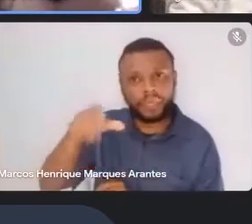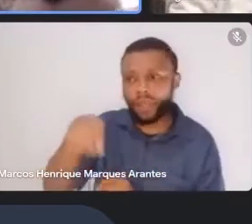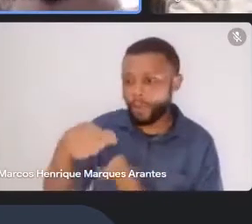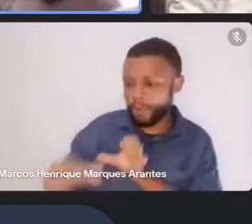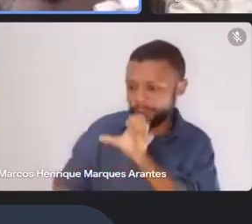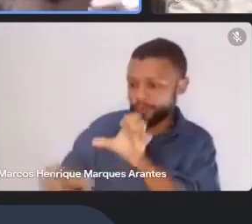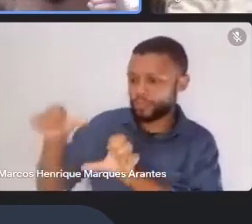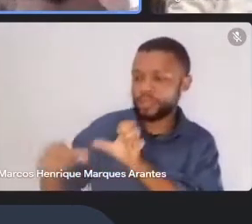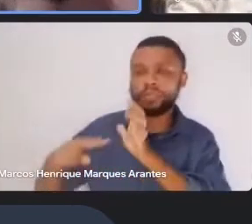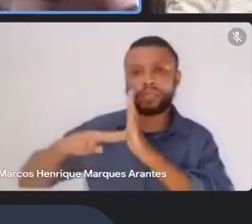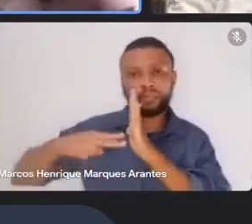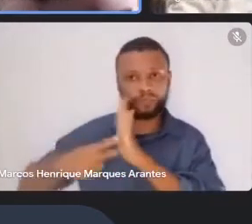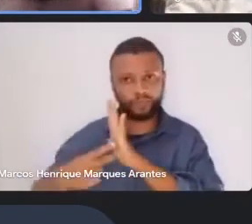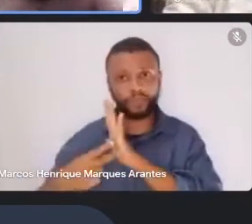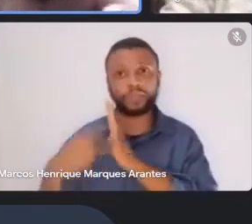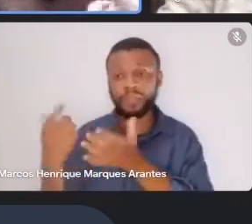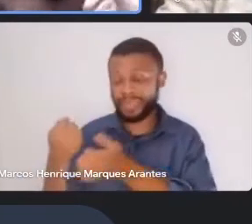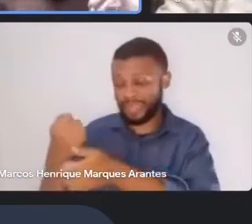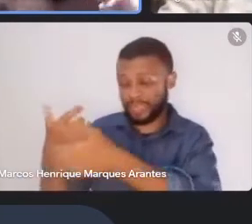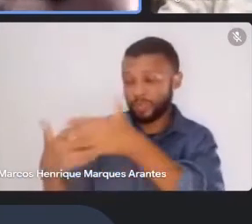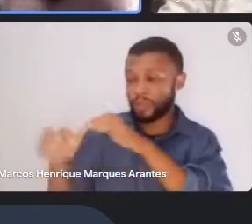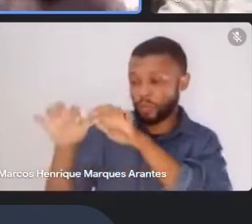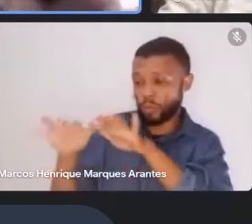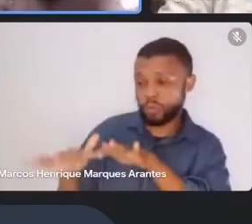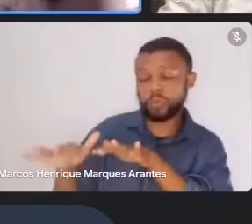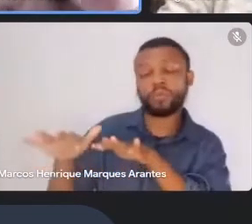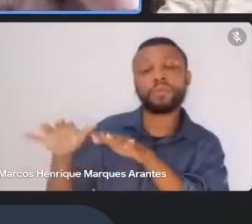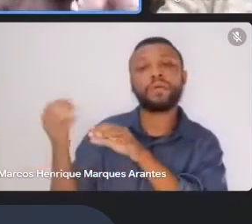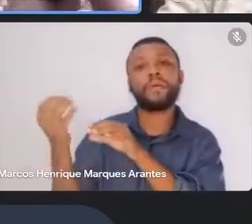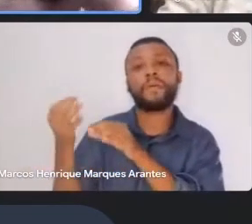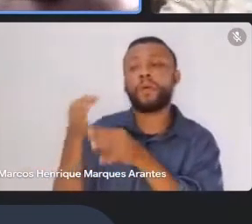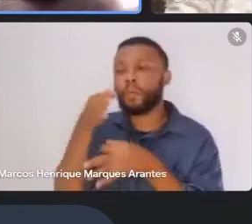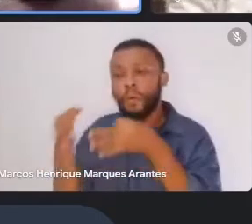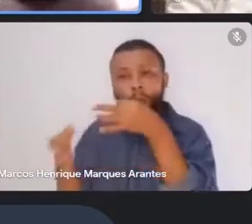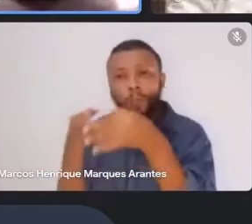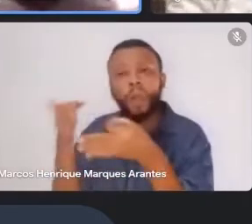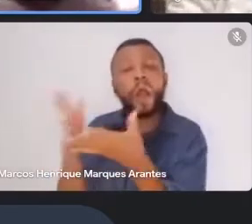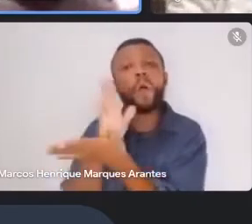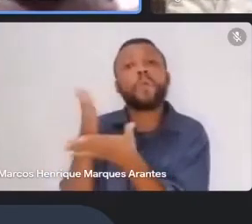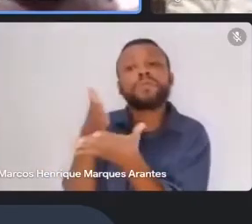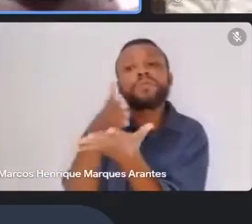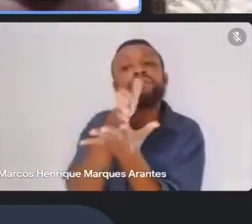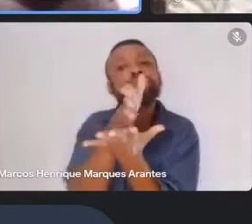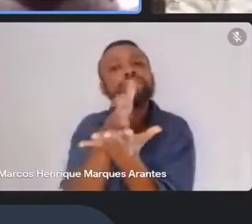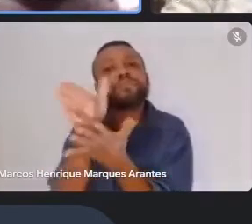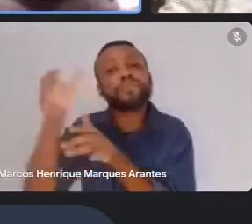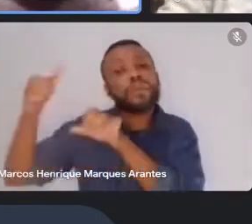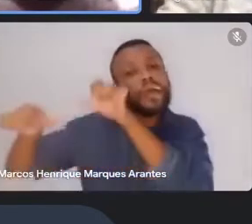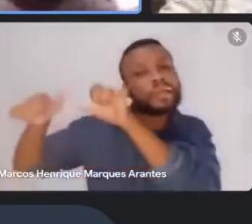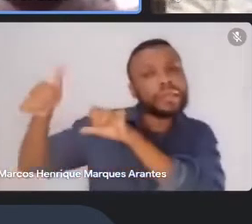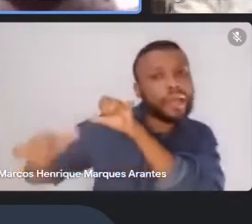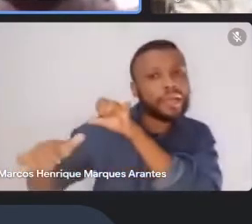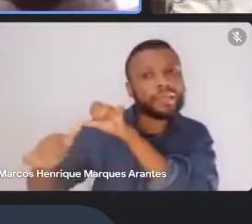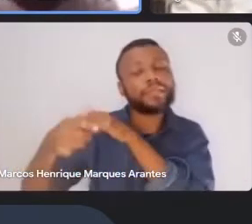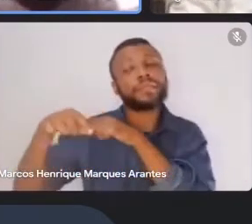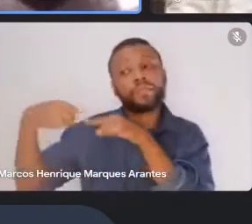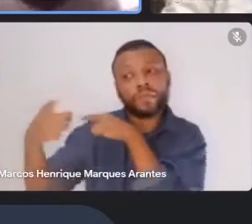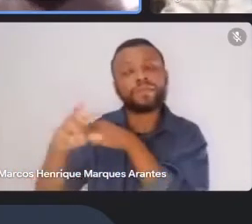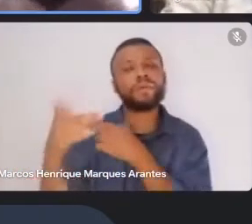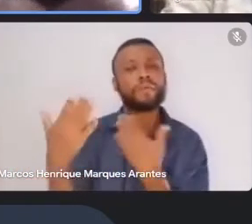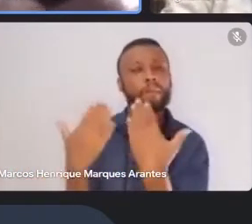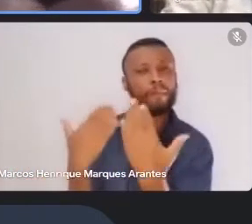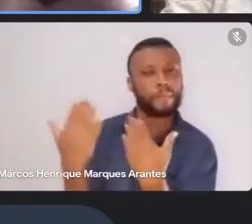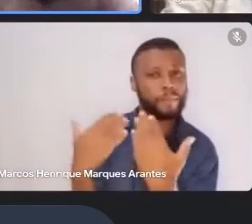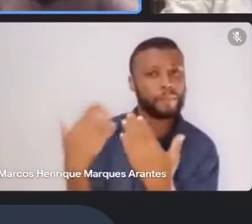pessoas aqui no chat que já assuntaram alguns caminhos de análise. Eu vou chamar essas pessoas para conversarem com você. Por exemplo, a Amélia Petrani está